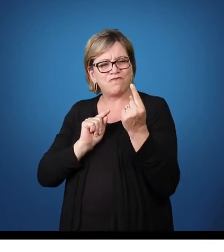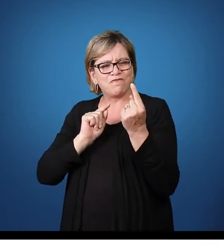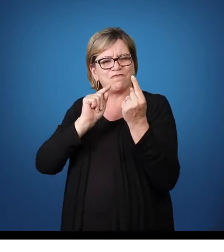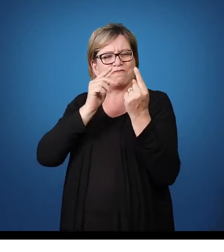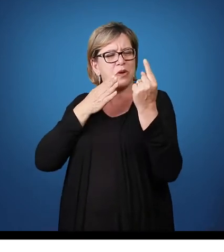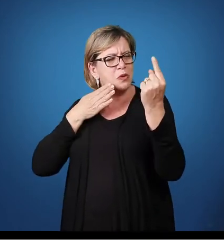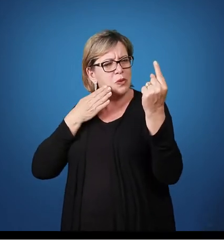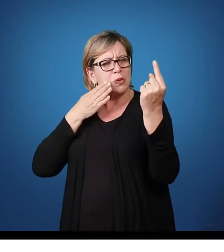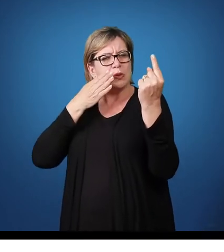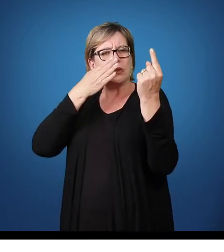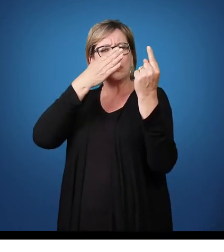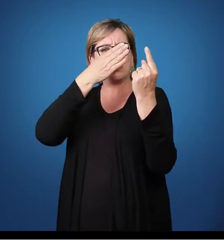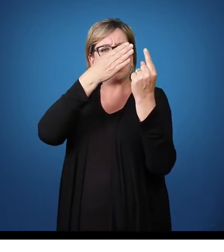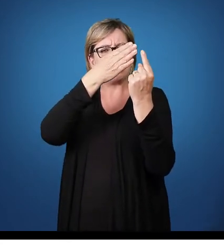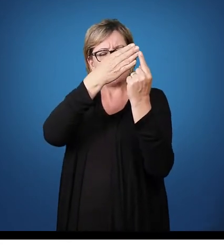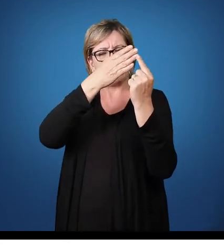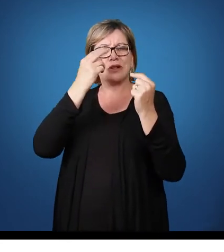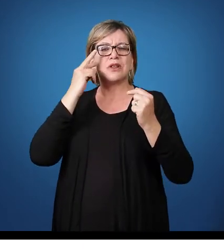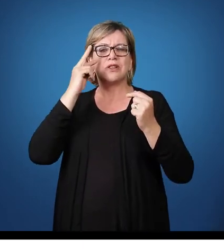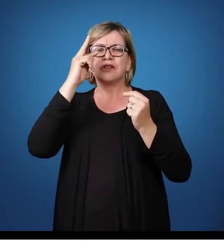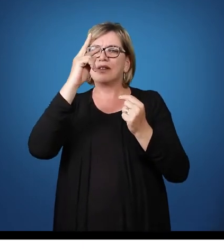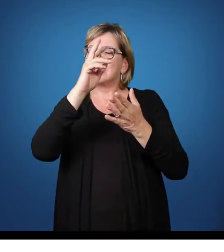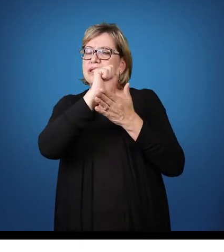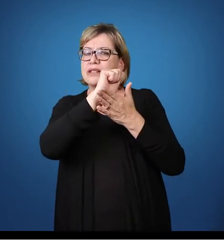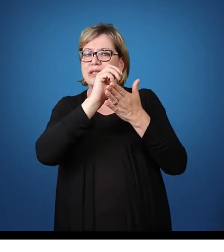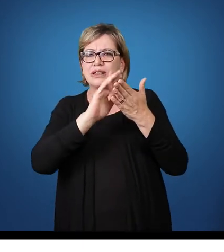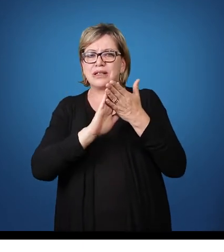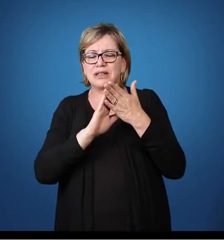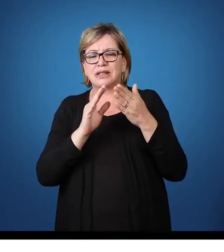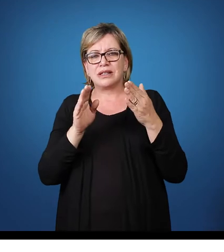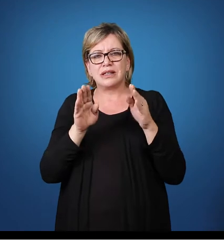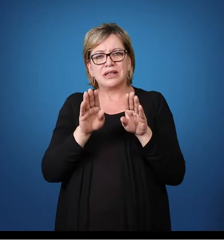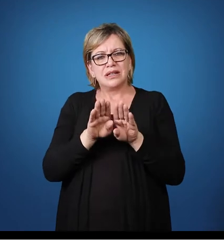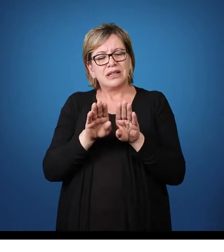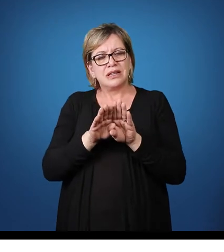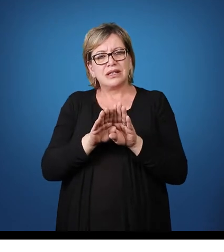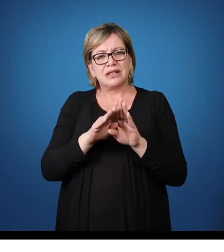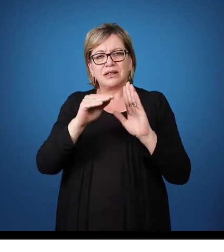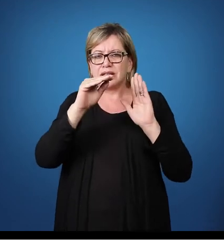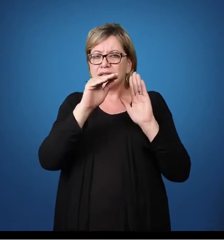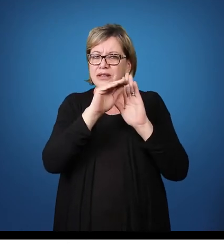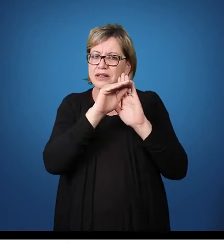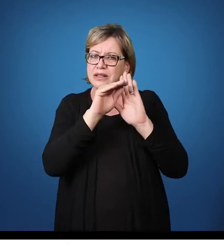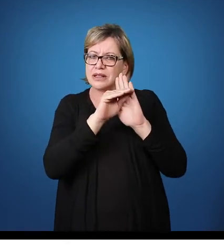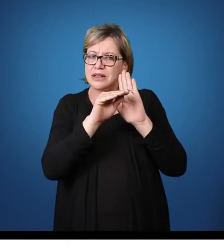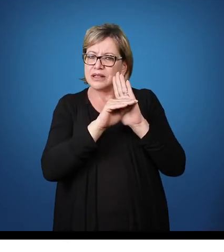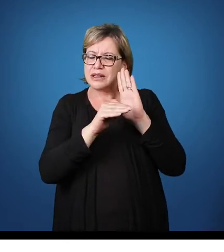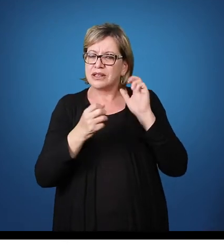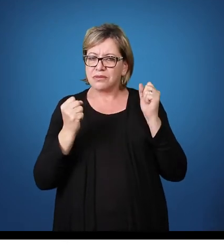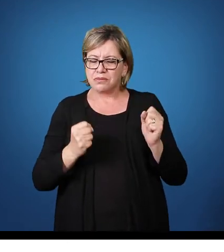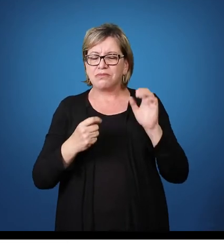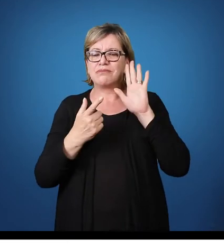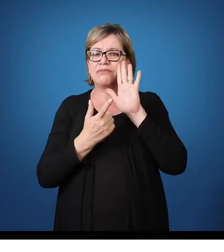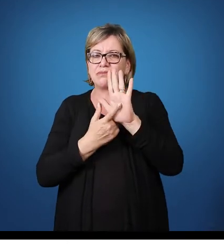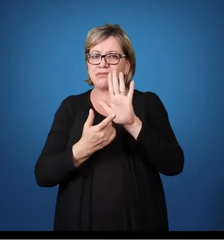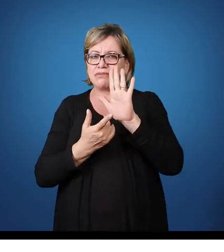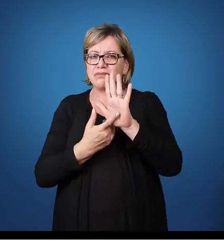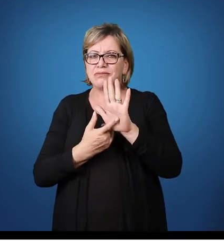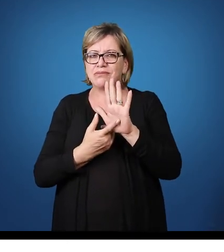nós podemos ver todas as atividades E ele também, ele é capaz de nos mostrar